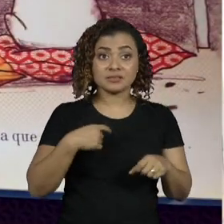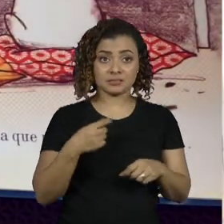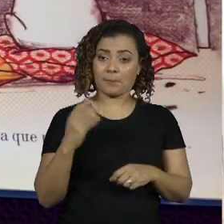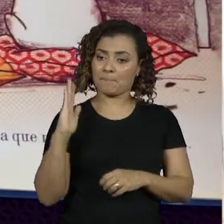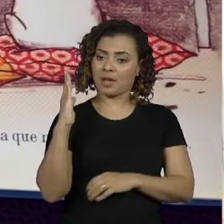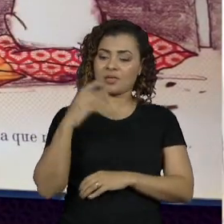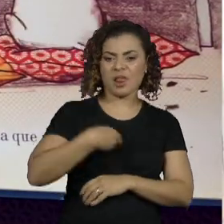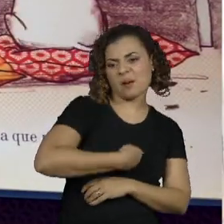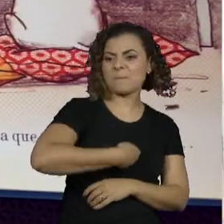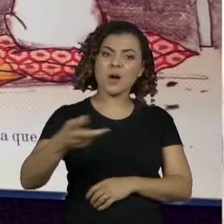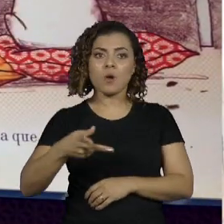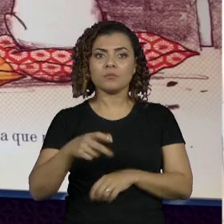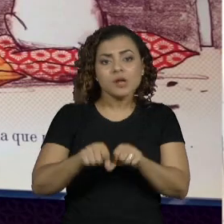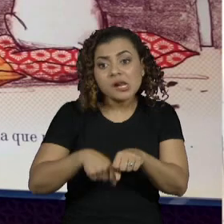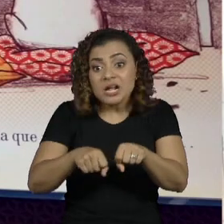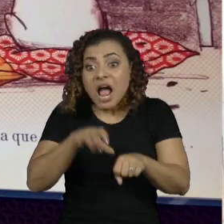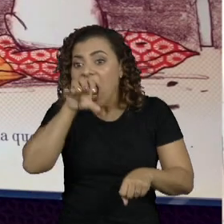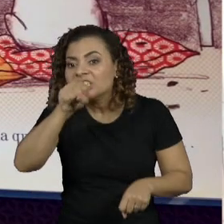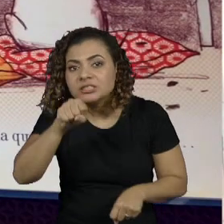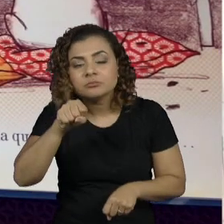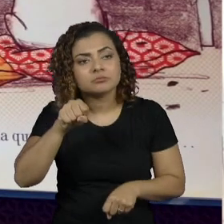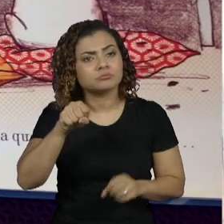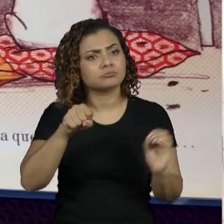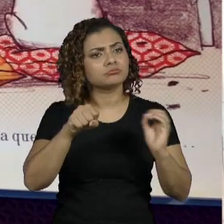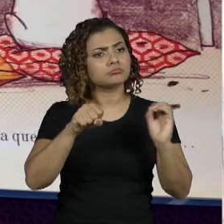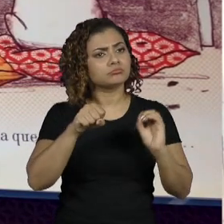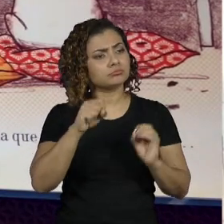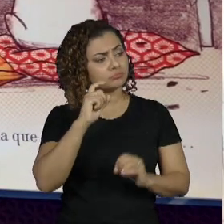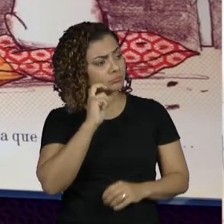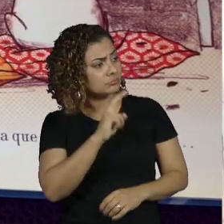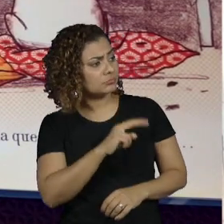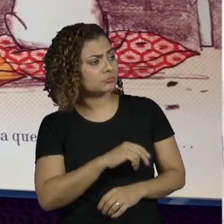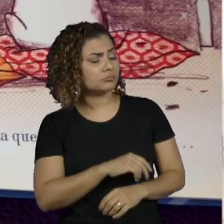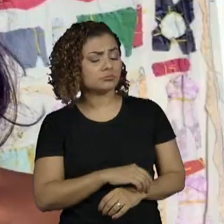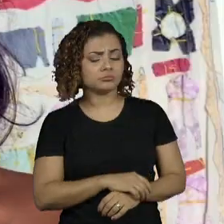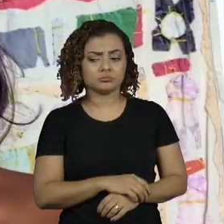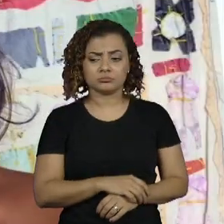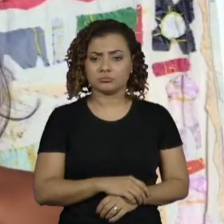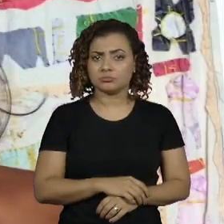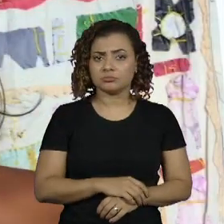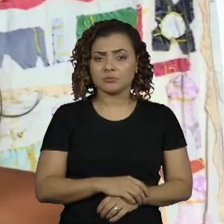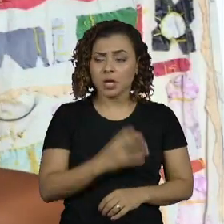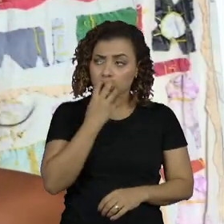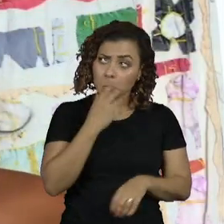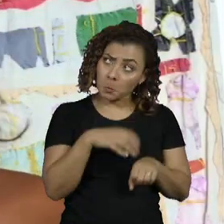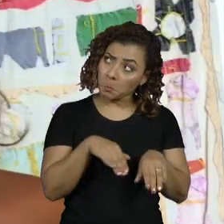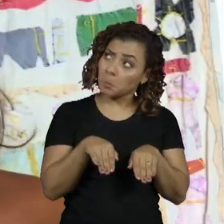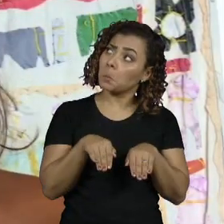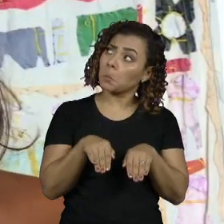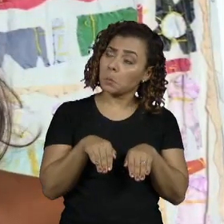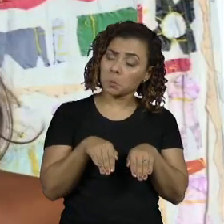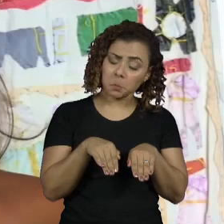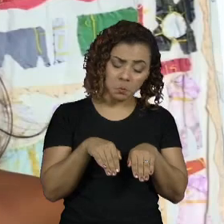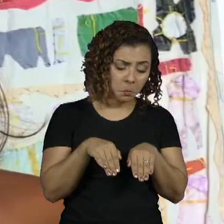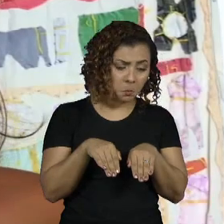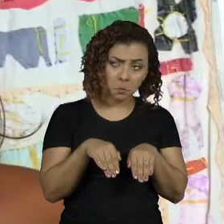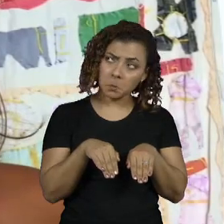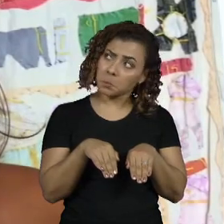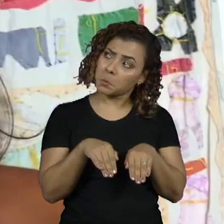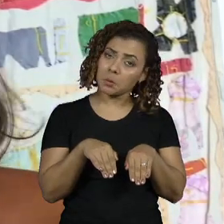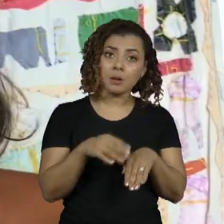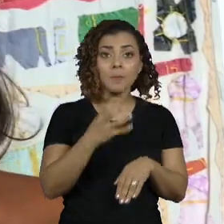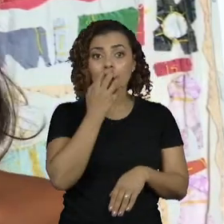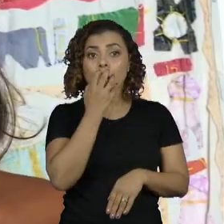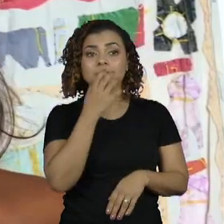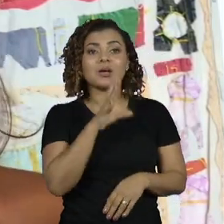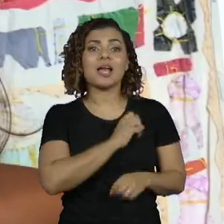olha como se eu fosse maluca. Aí eu mesma tenho que ir buscá-lo. Não, meu cachorro gosta. É